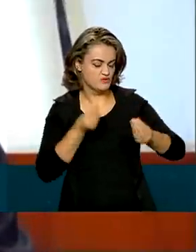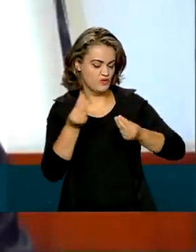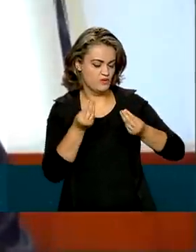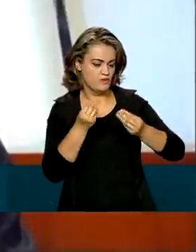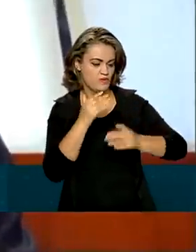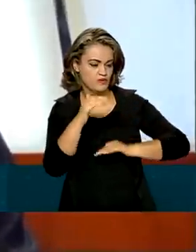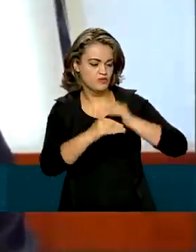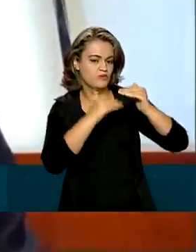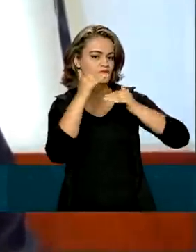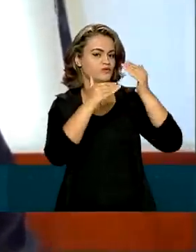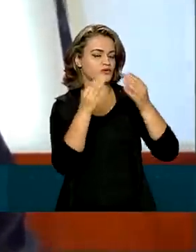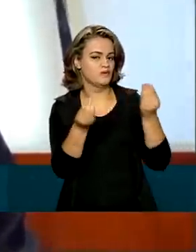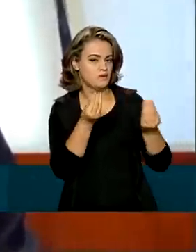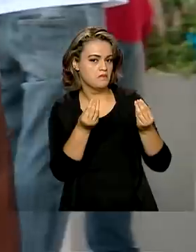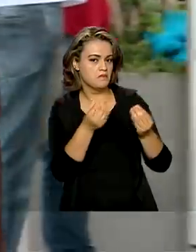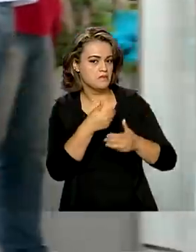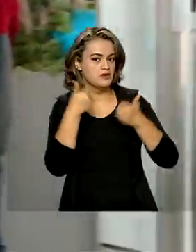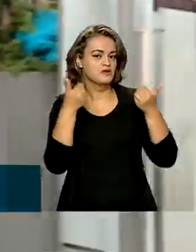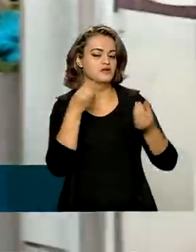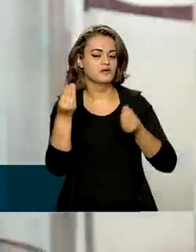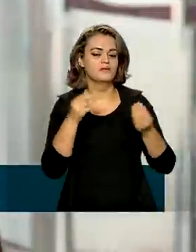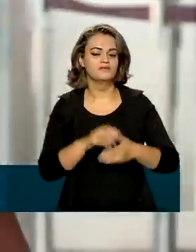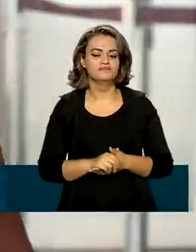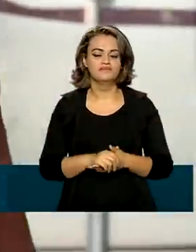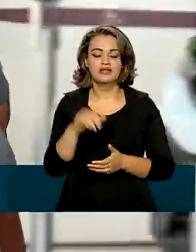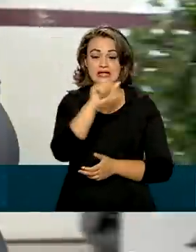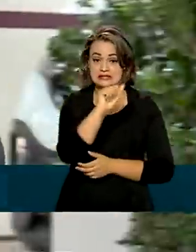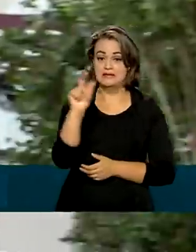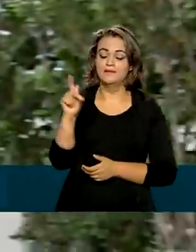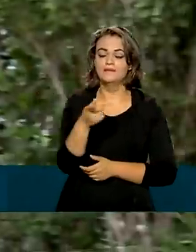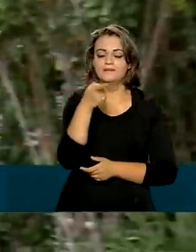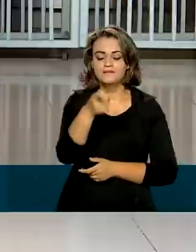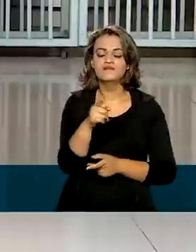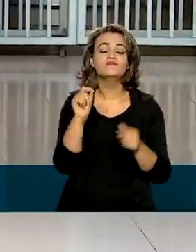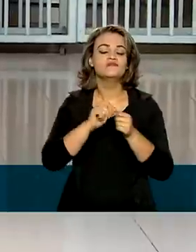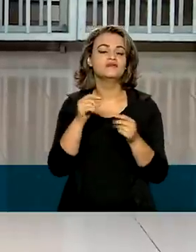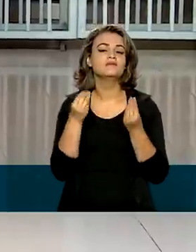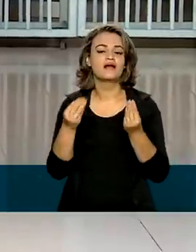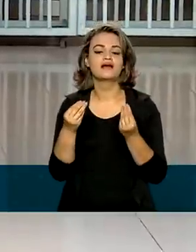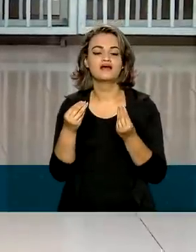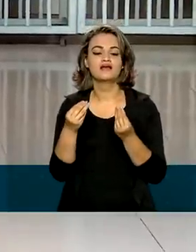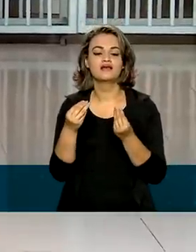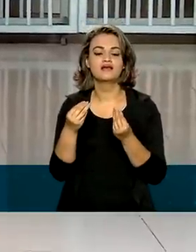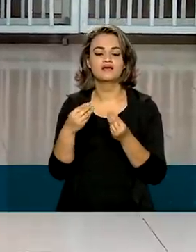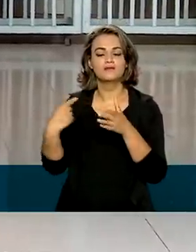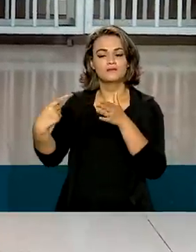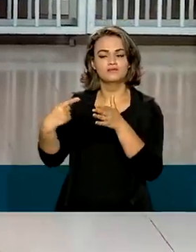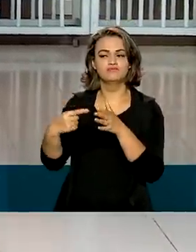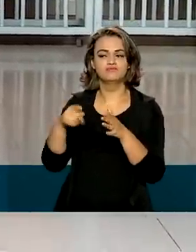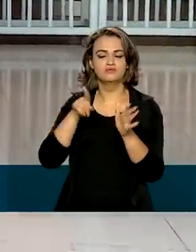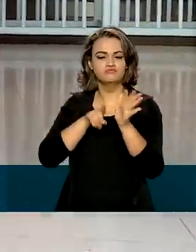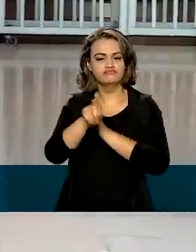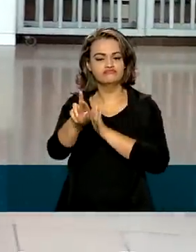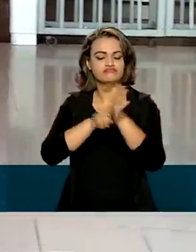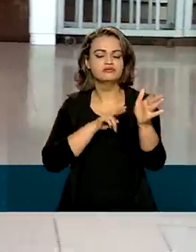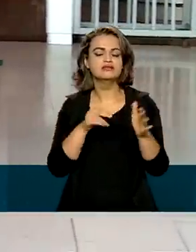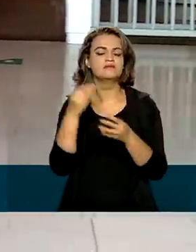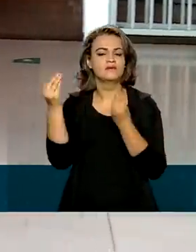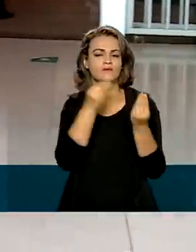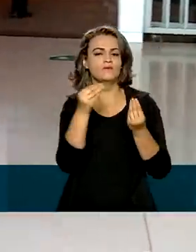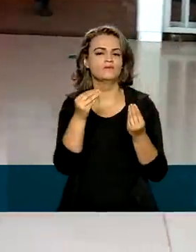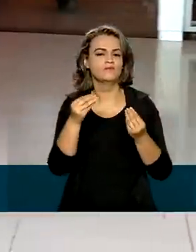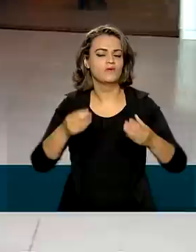sua evolução ao longo do tempo. O aplicativo foi desenvolvido de acordo com os questionários sobre a saúde financeira do